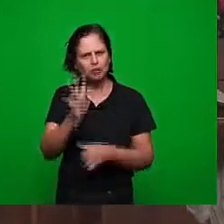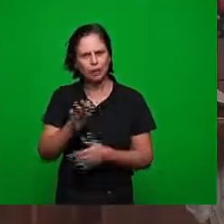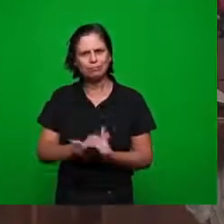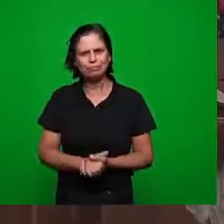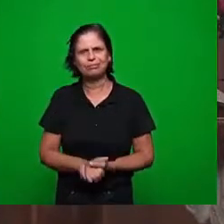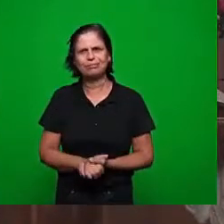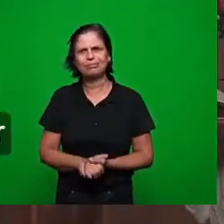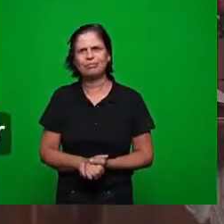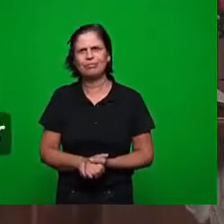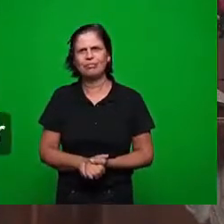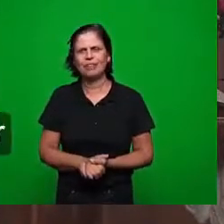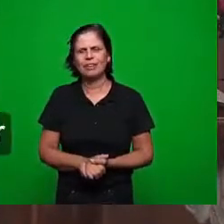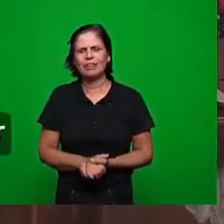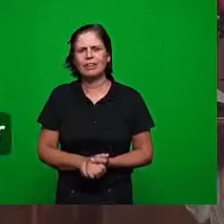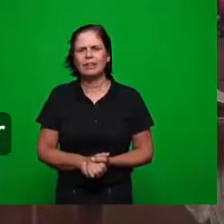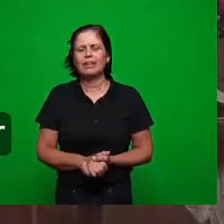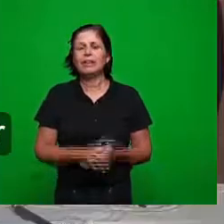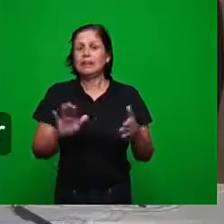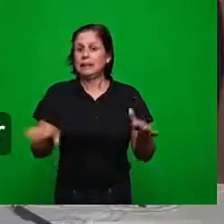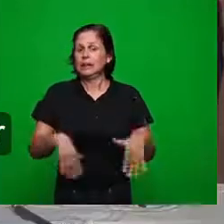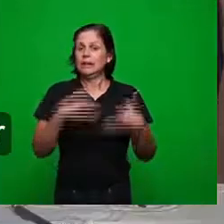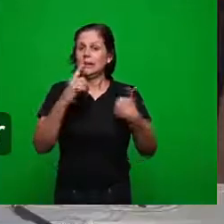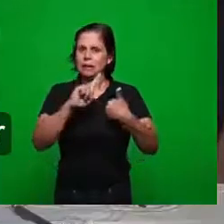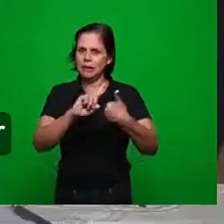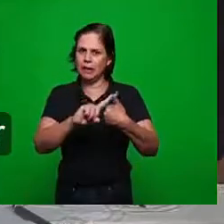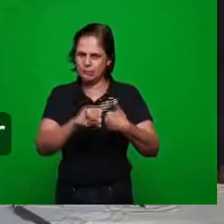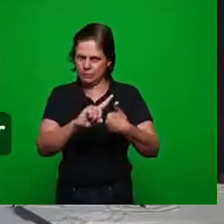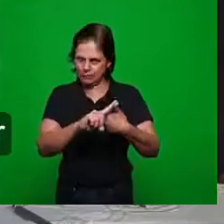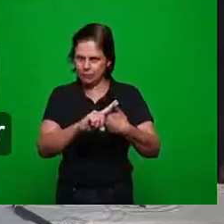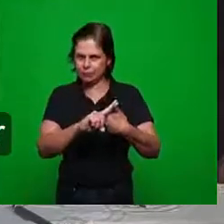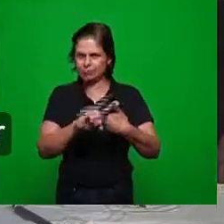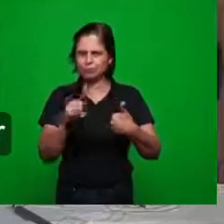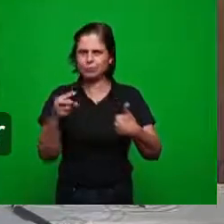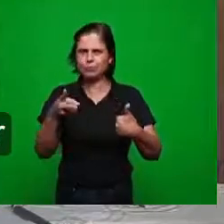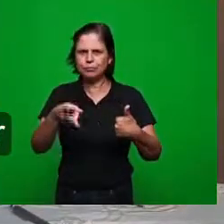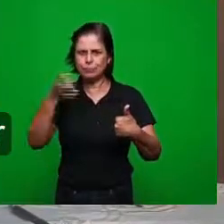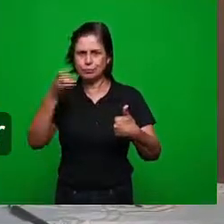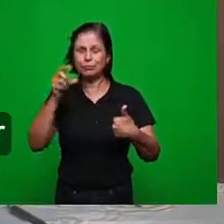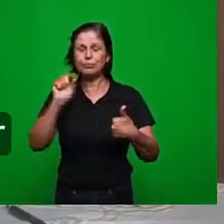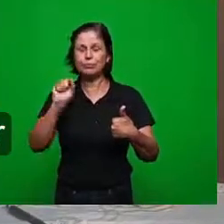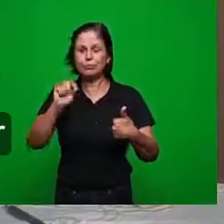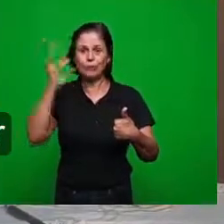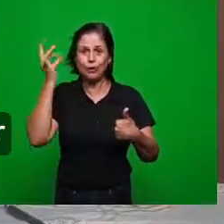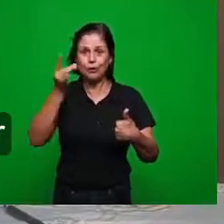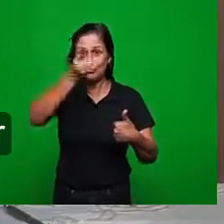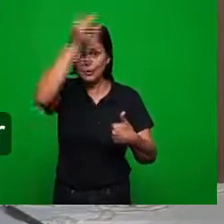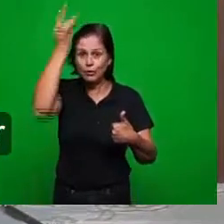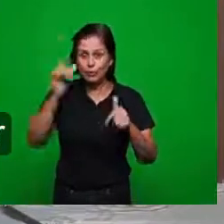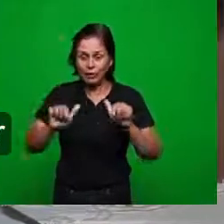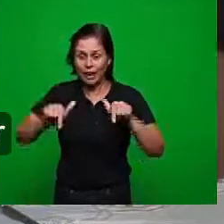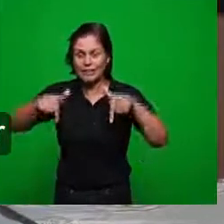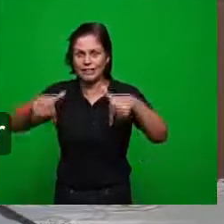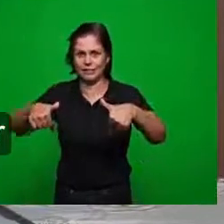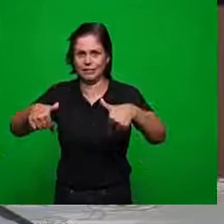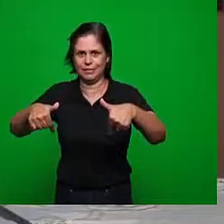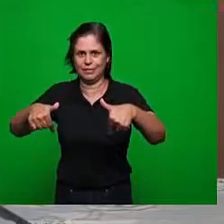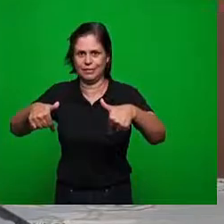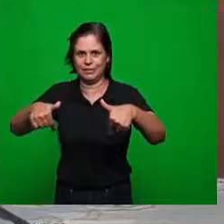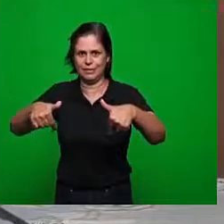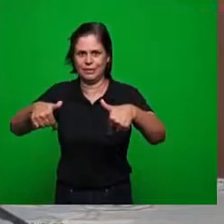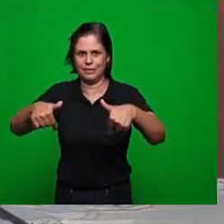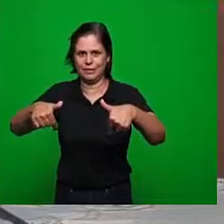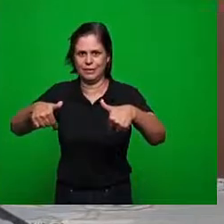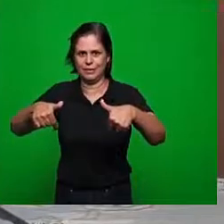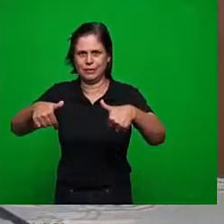no primeiro nós vamos ver a operação do espírito santo para